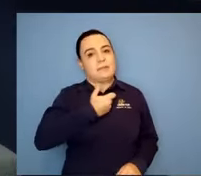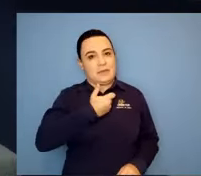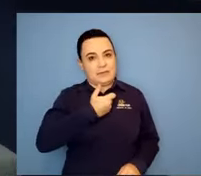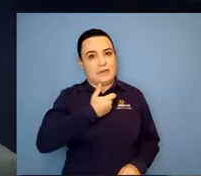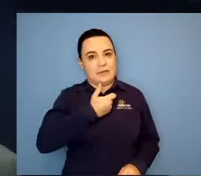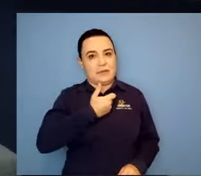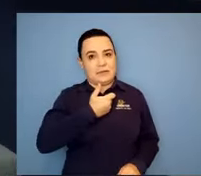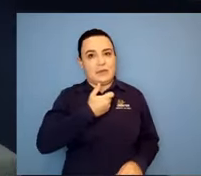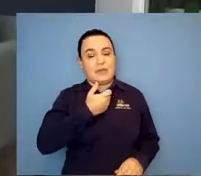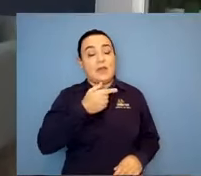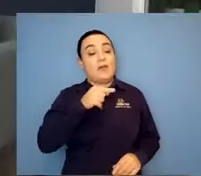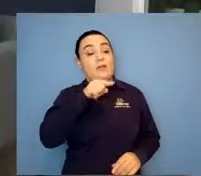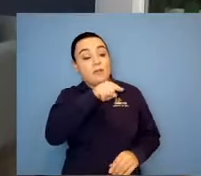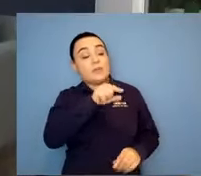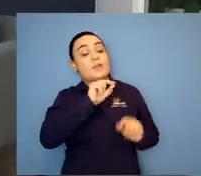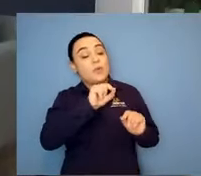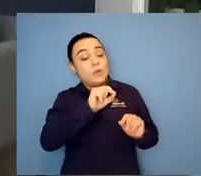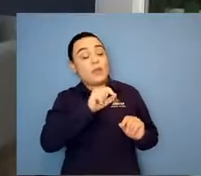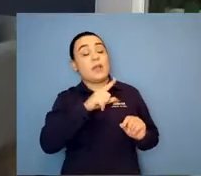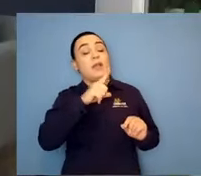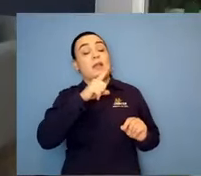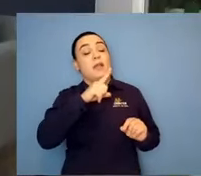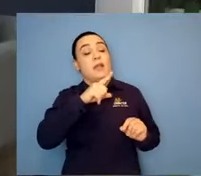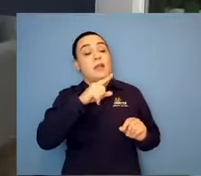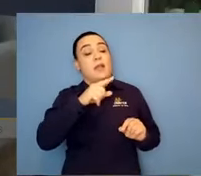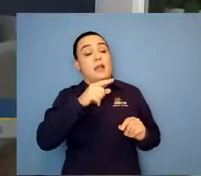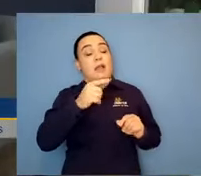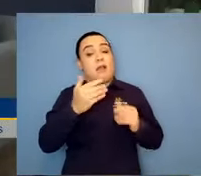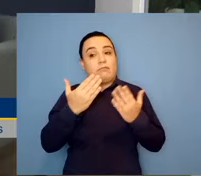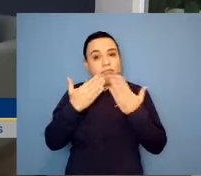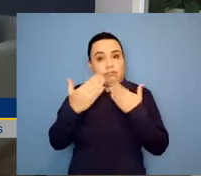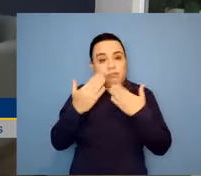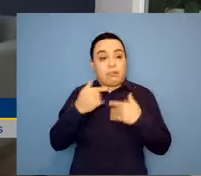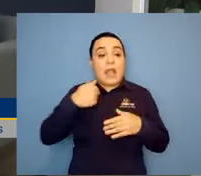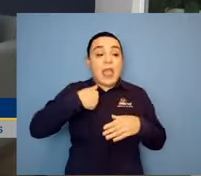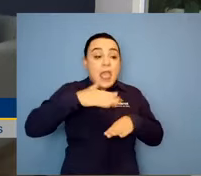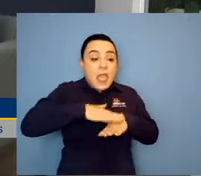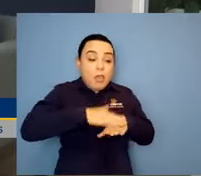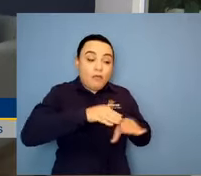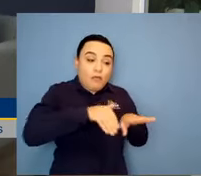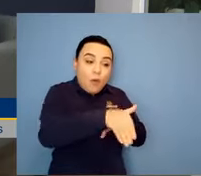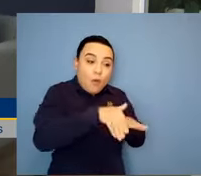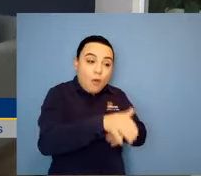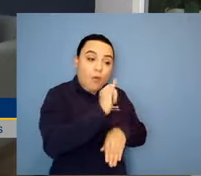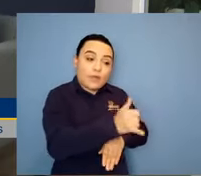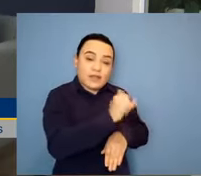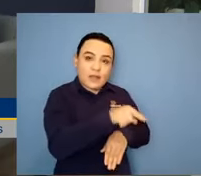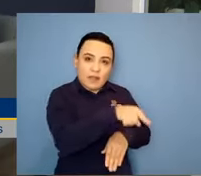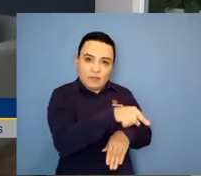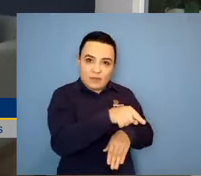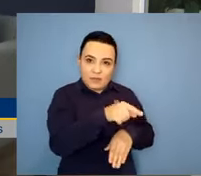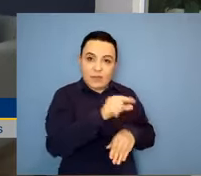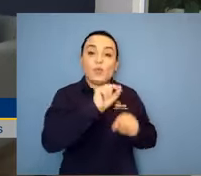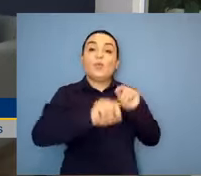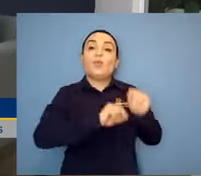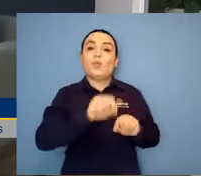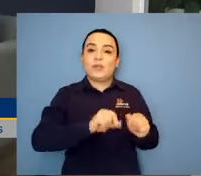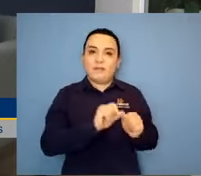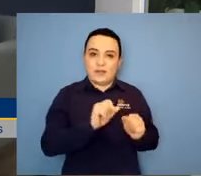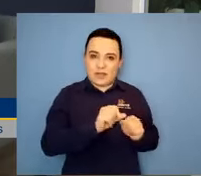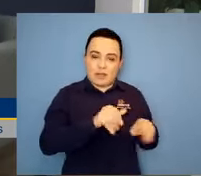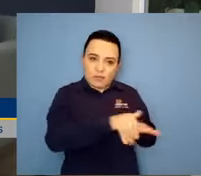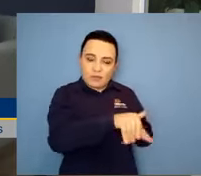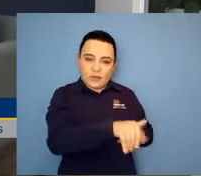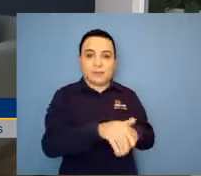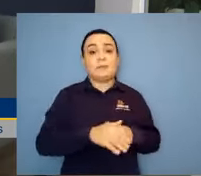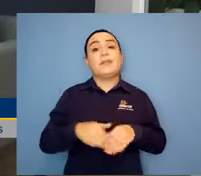psicológico, né? Sim. Que é muito importante. No início, eu fugi do apoio psicológico. Por quê? Sim, porque eu teria que falar